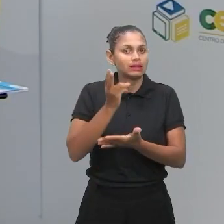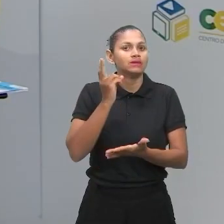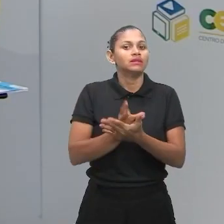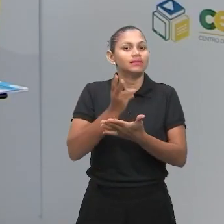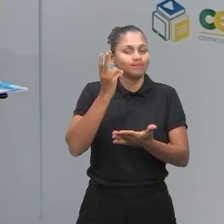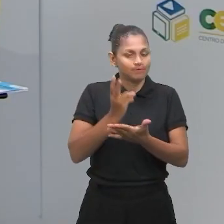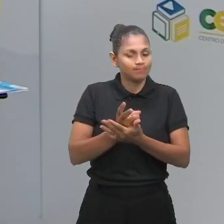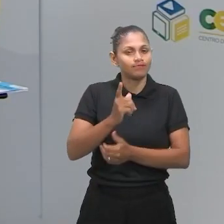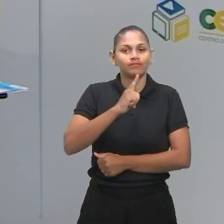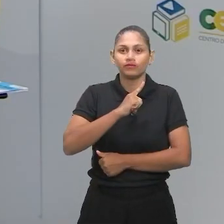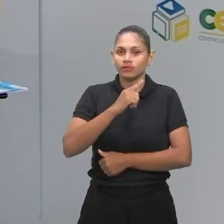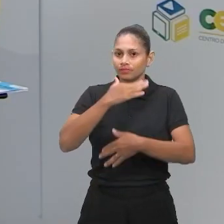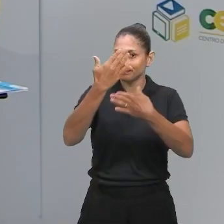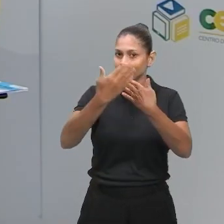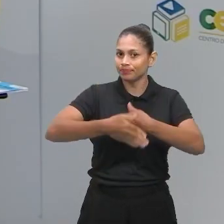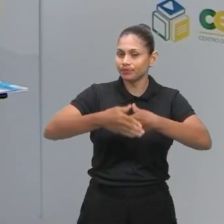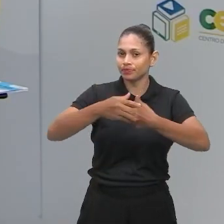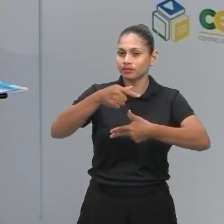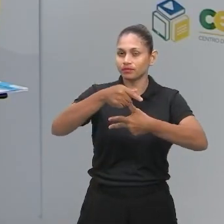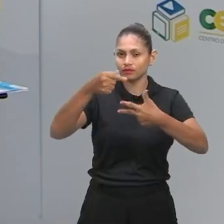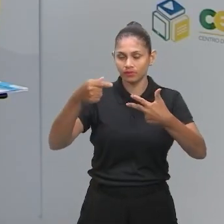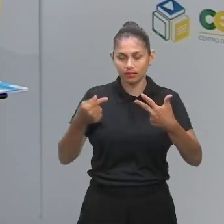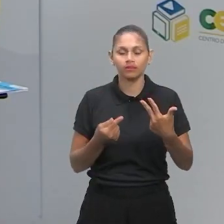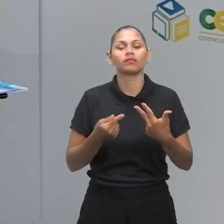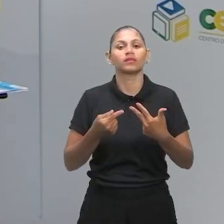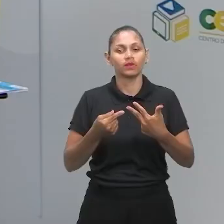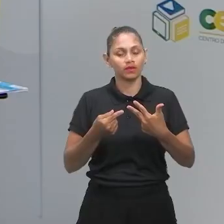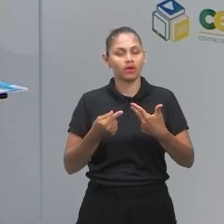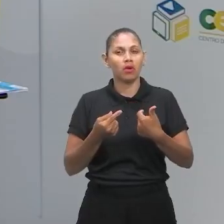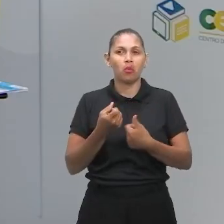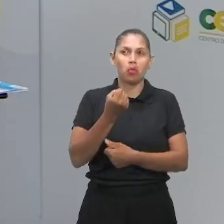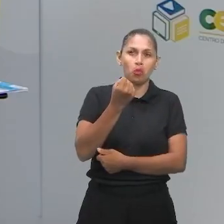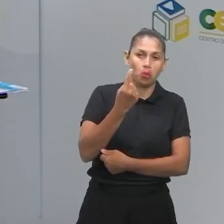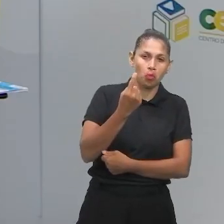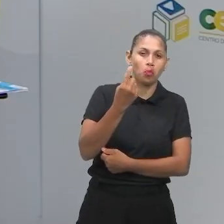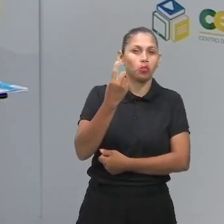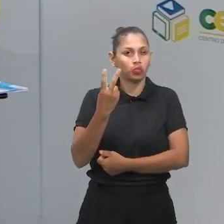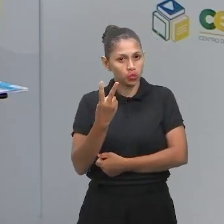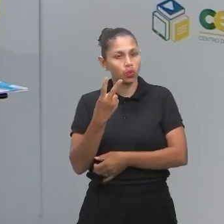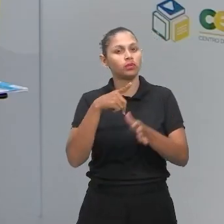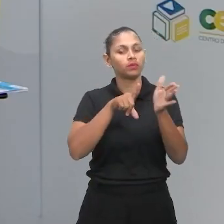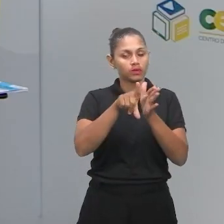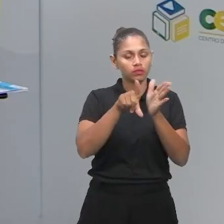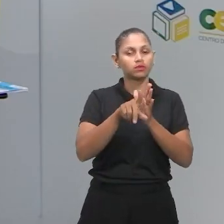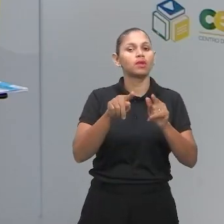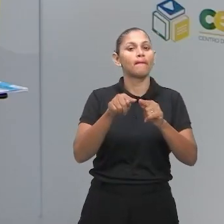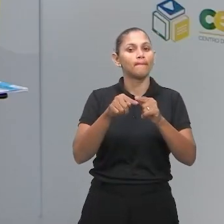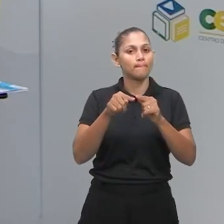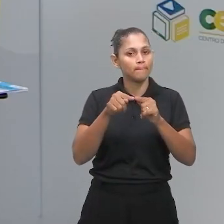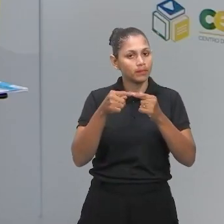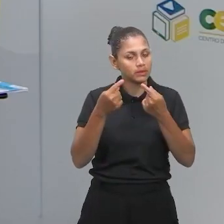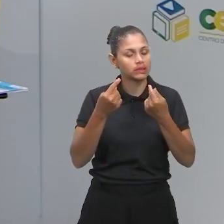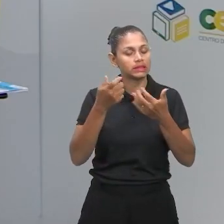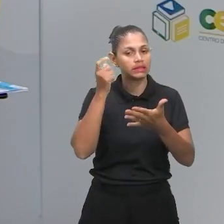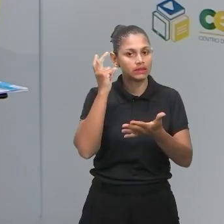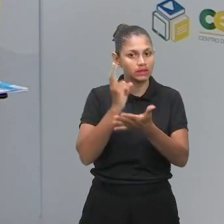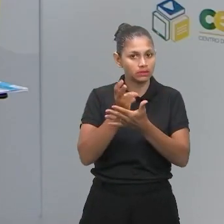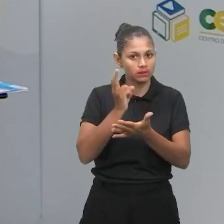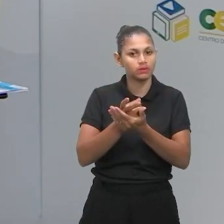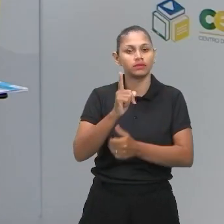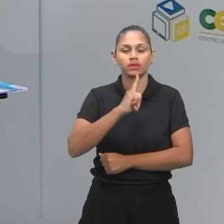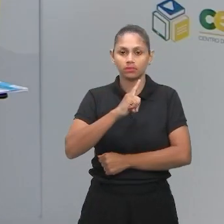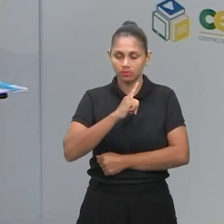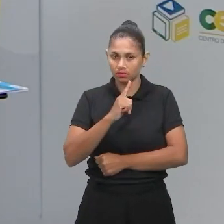questões de escala. Geralmente cai duas, uma, né? Então, você tem que ter muita atenção que essas são questões consideradas